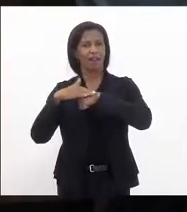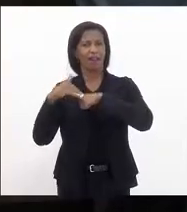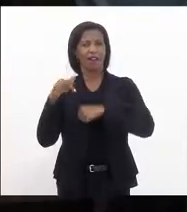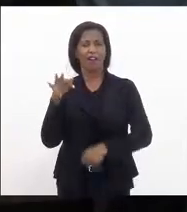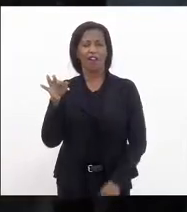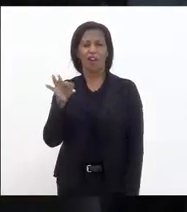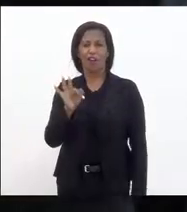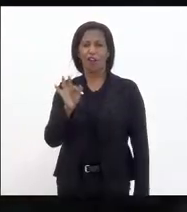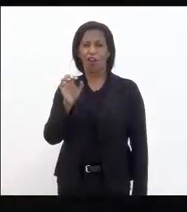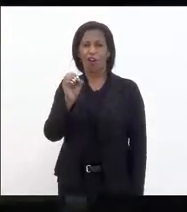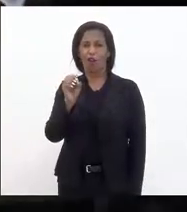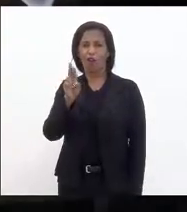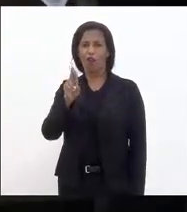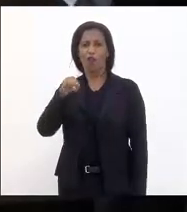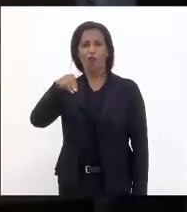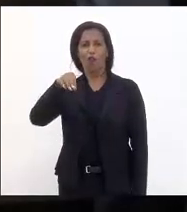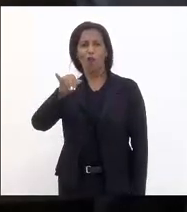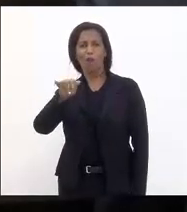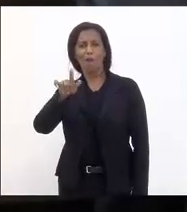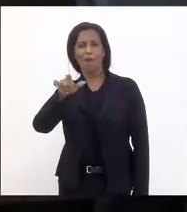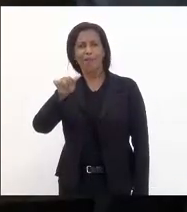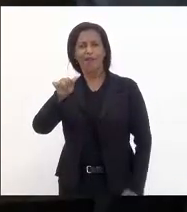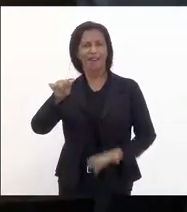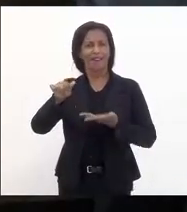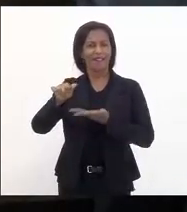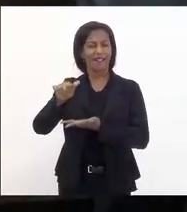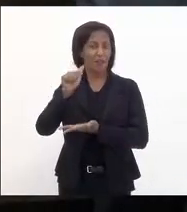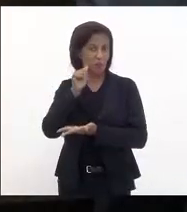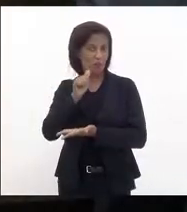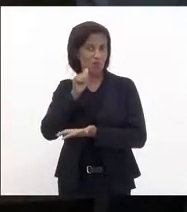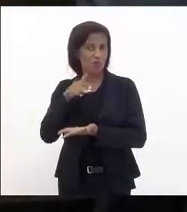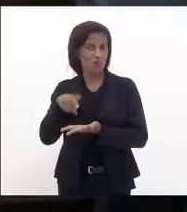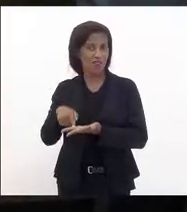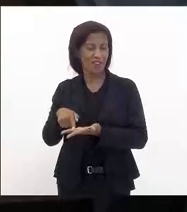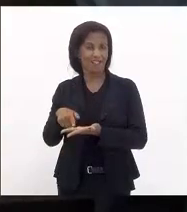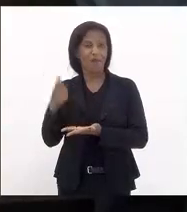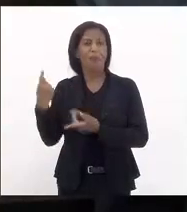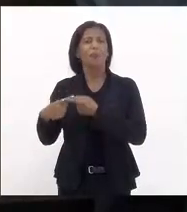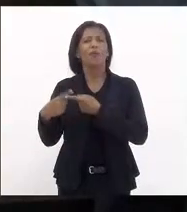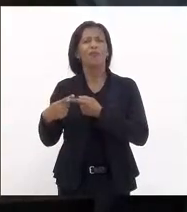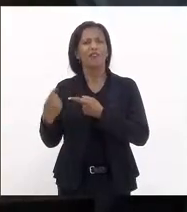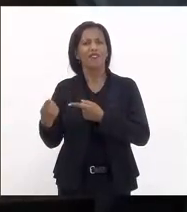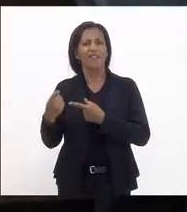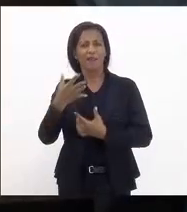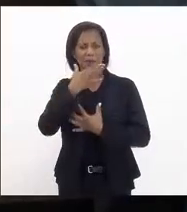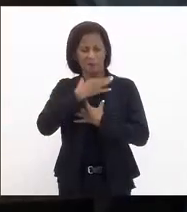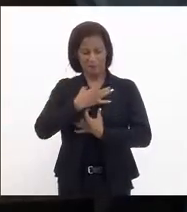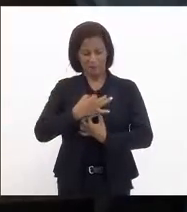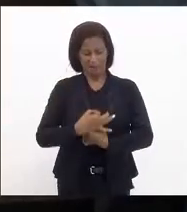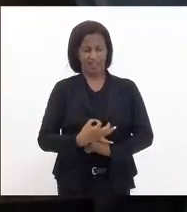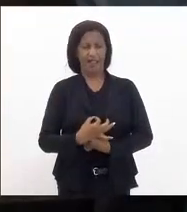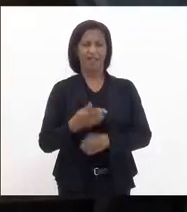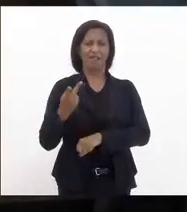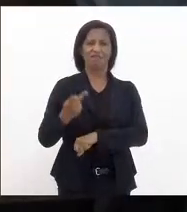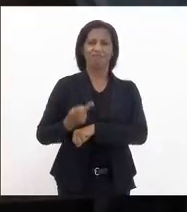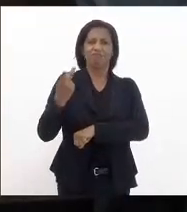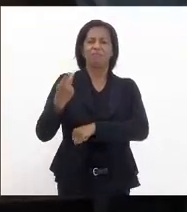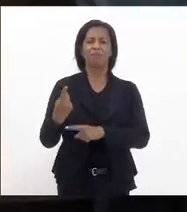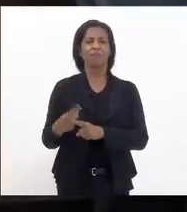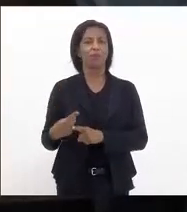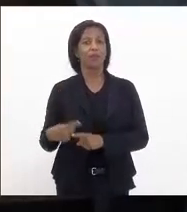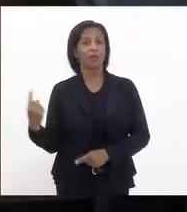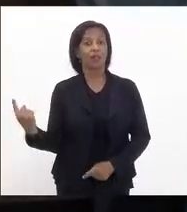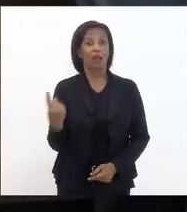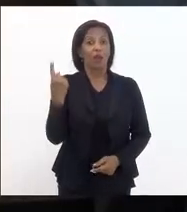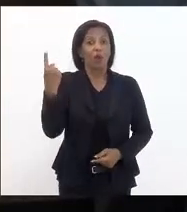de formiga essa mulher né e por que que ela merece uma medalha ela é